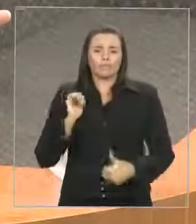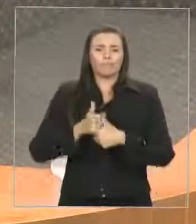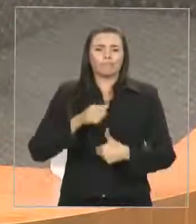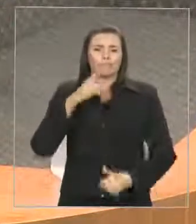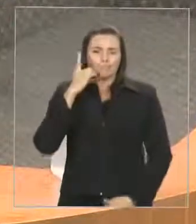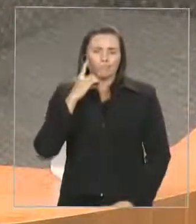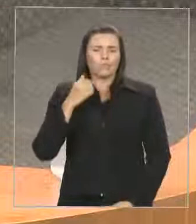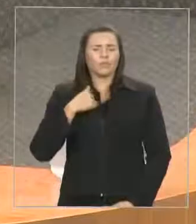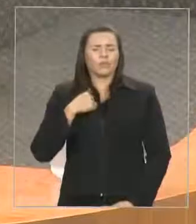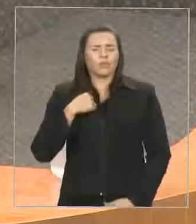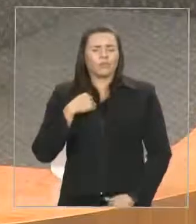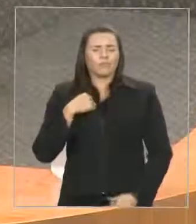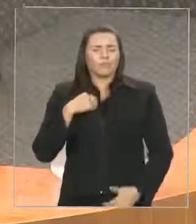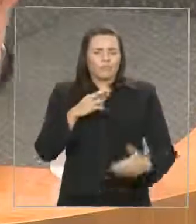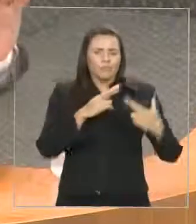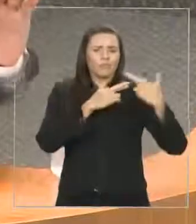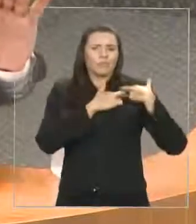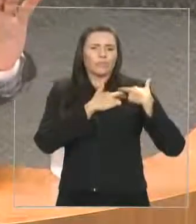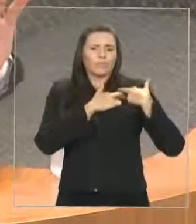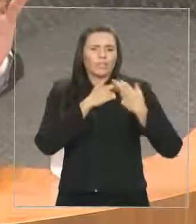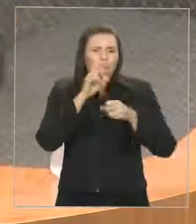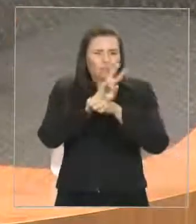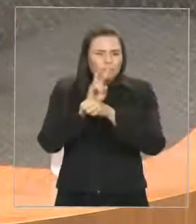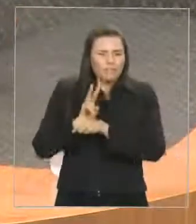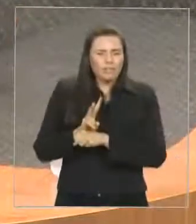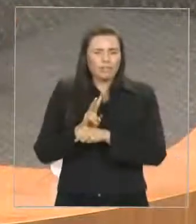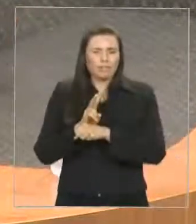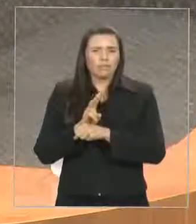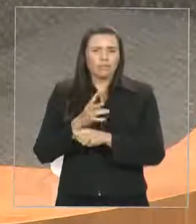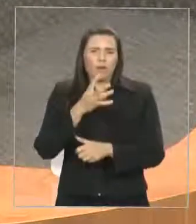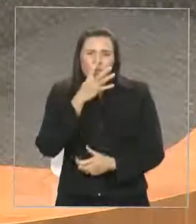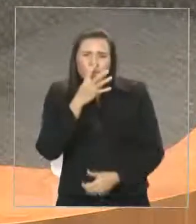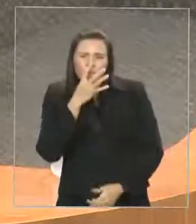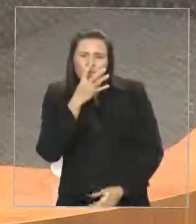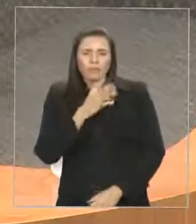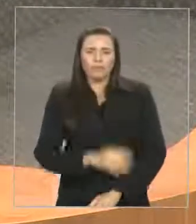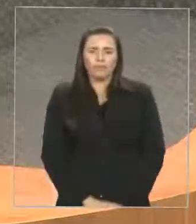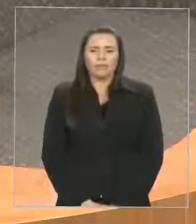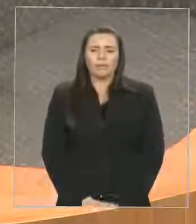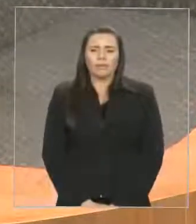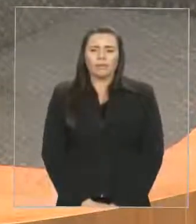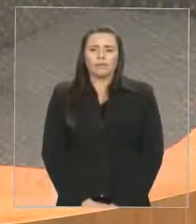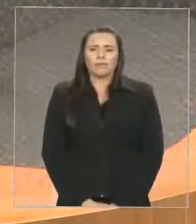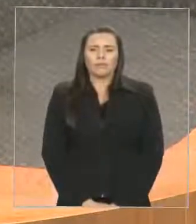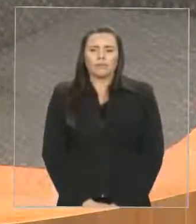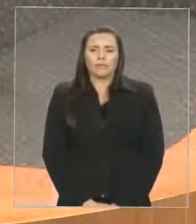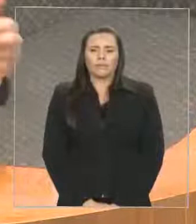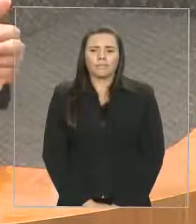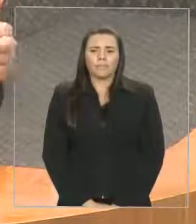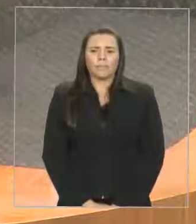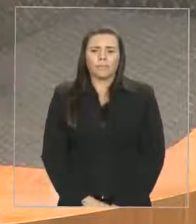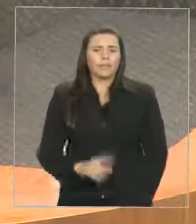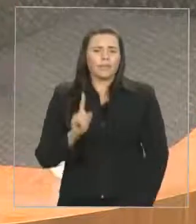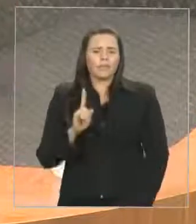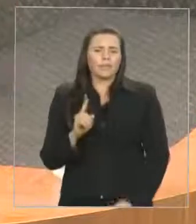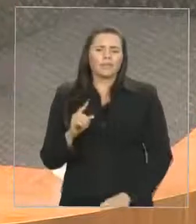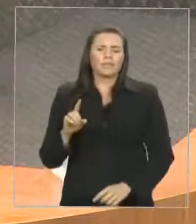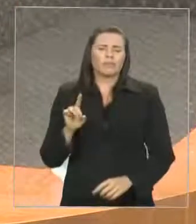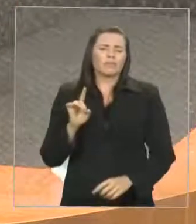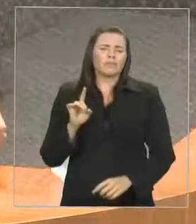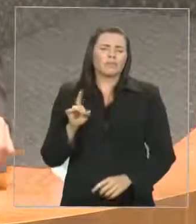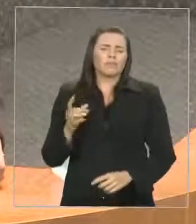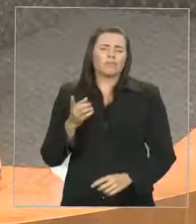fiscalizar o Executivo, não para afrontar, mas fiscalizar o Executivo, as suas ações. Apresentamos dois